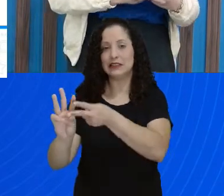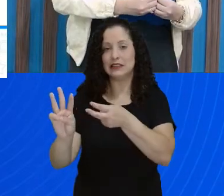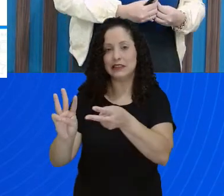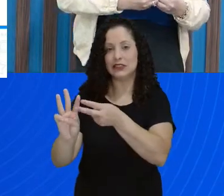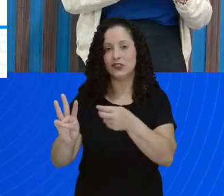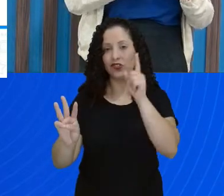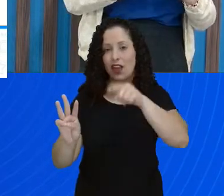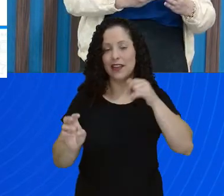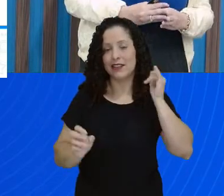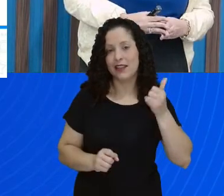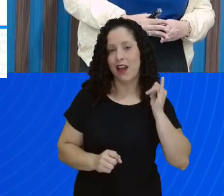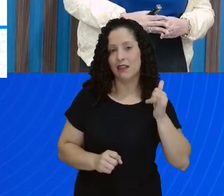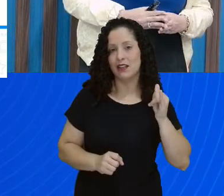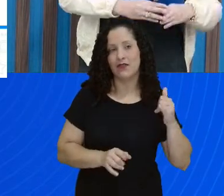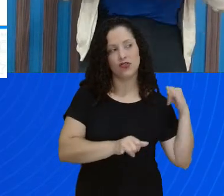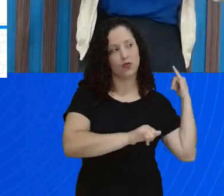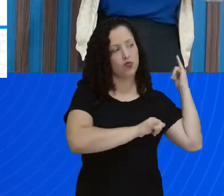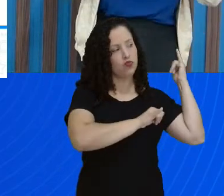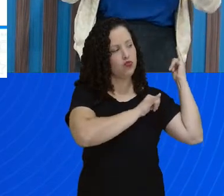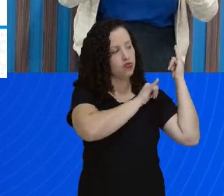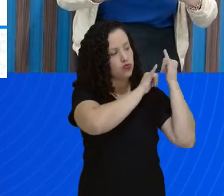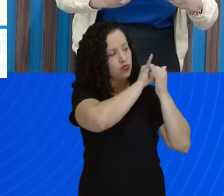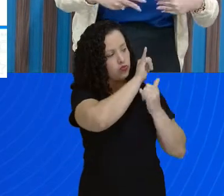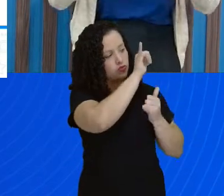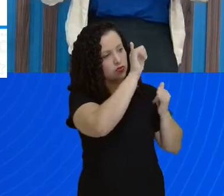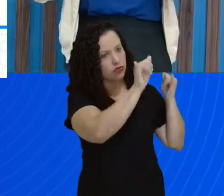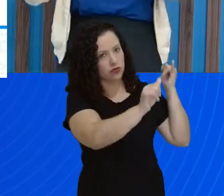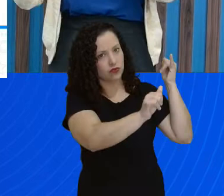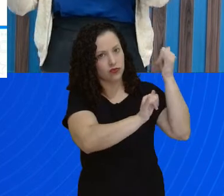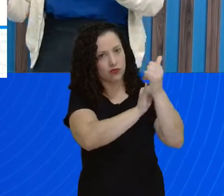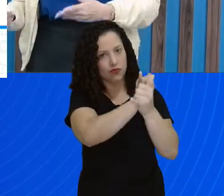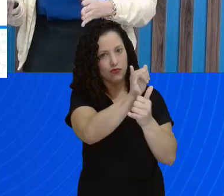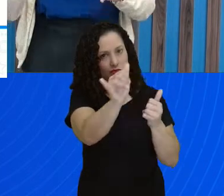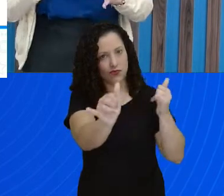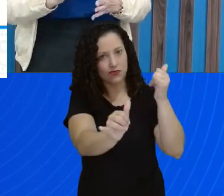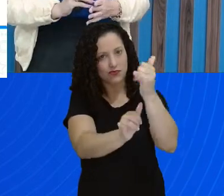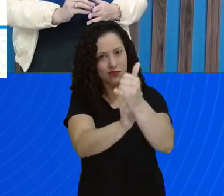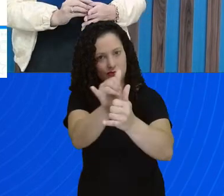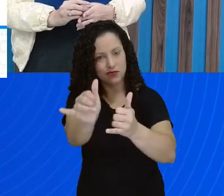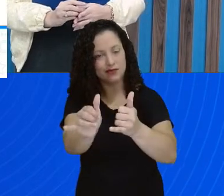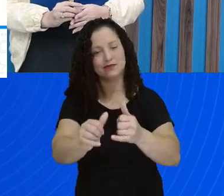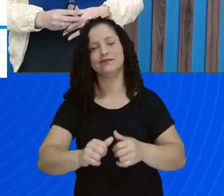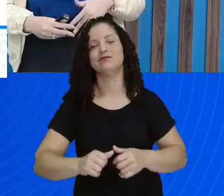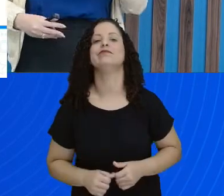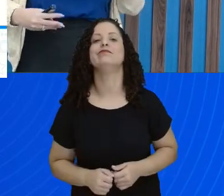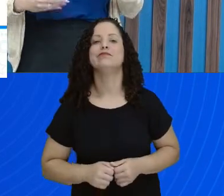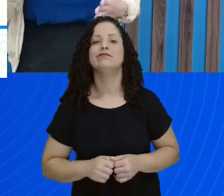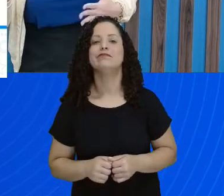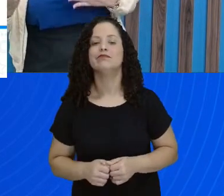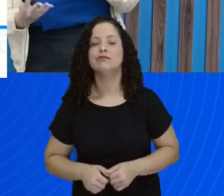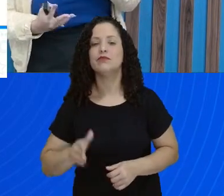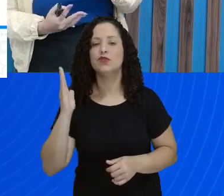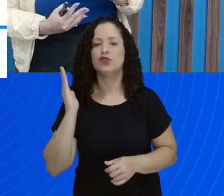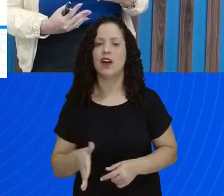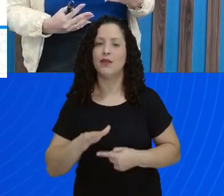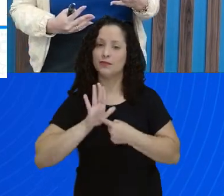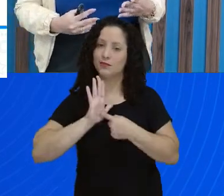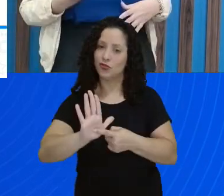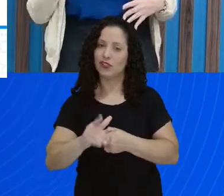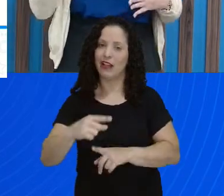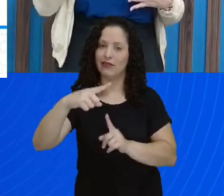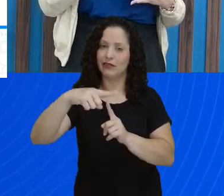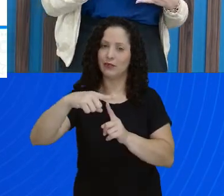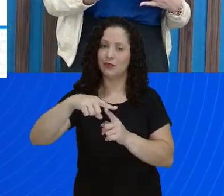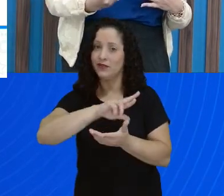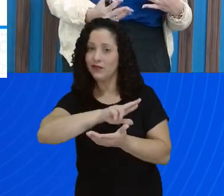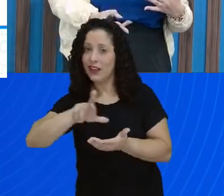de narrativas que são passadas, olha, de geração em geração. E a gente já falou aqui de algumas lendas indígenas,